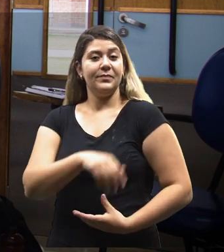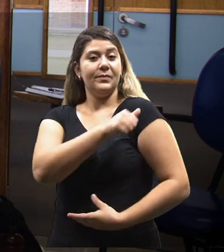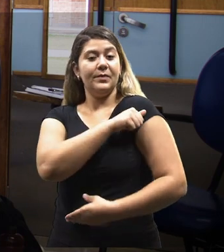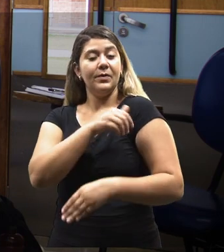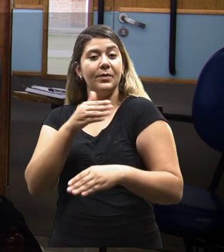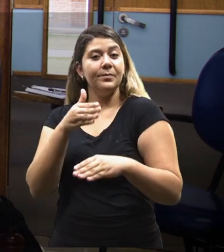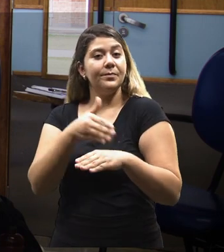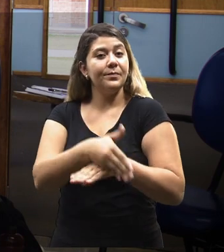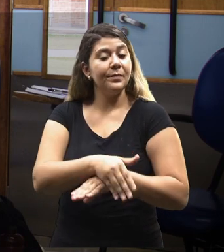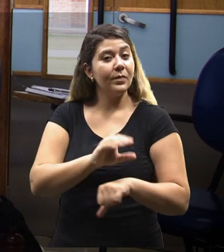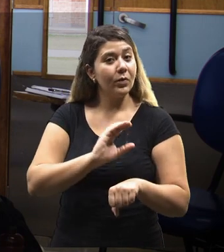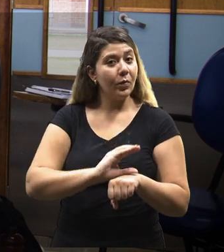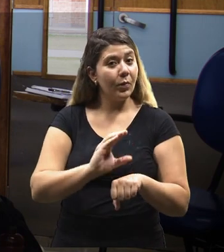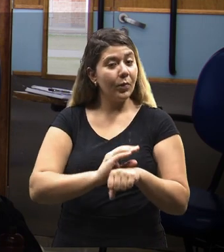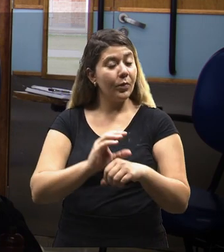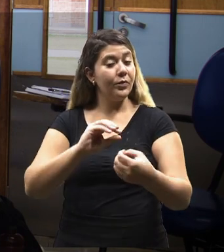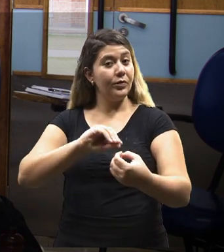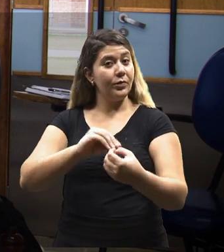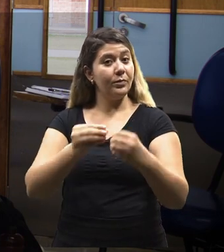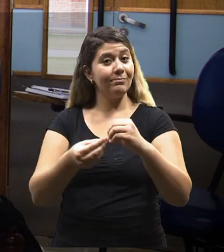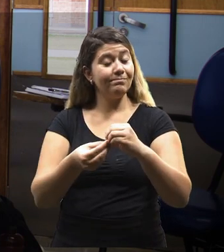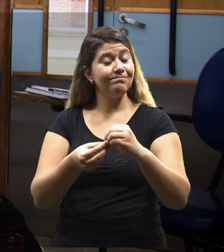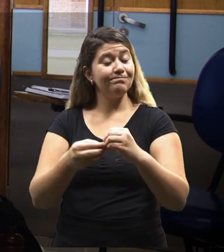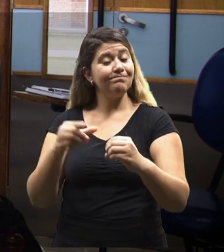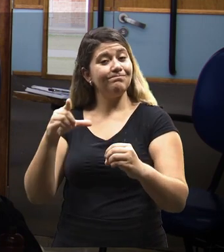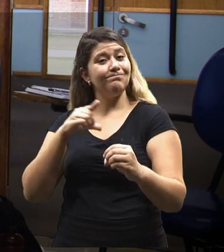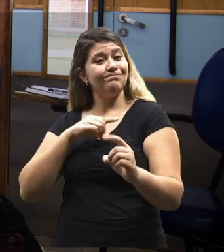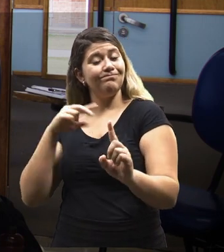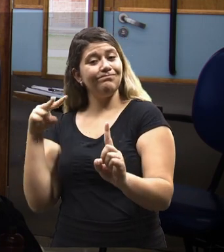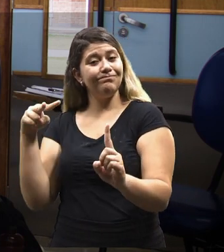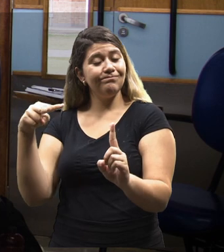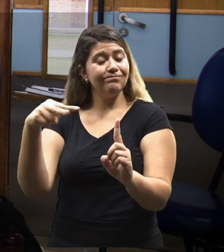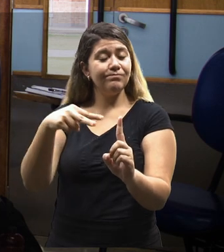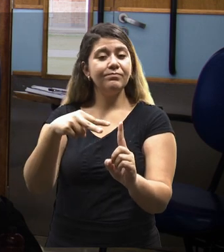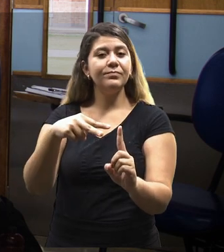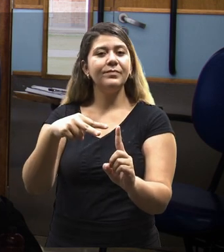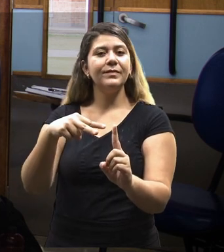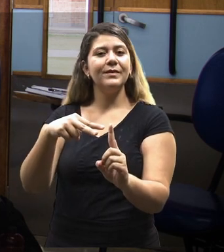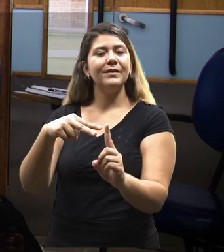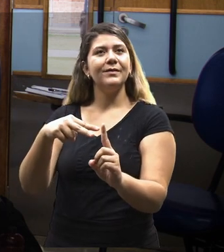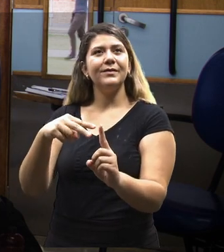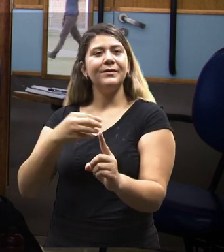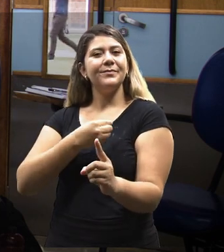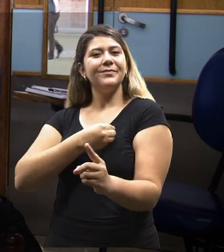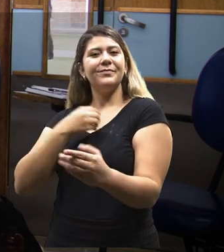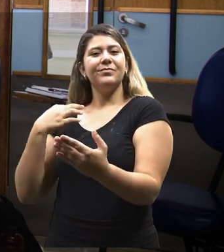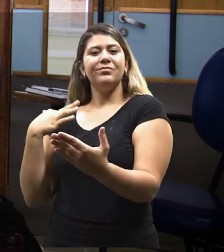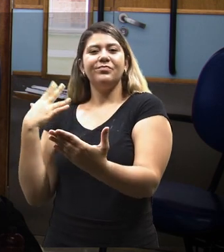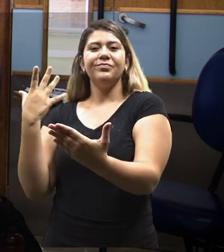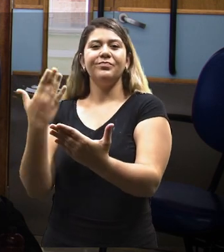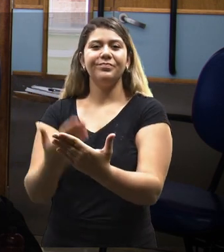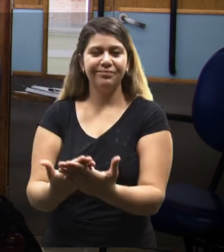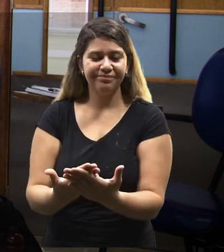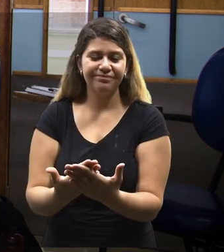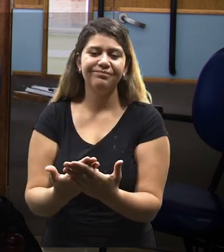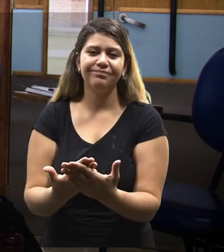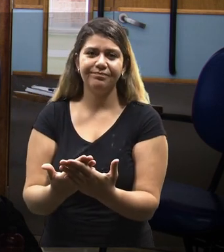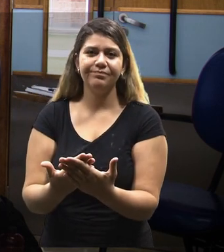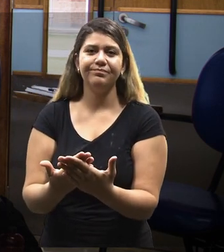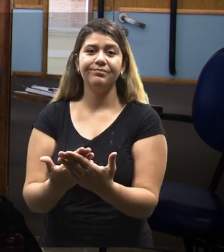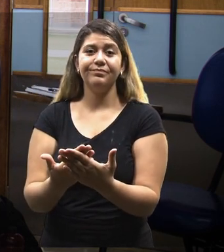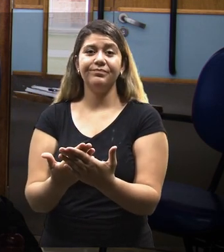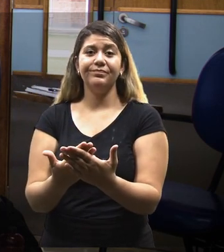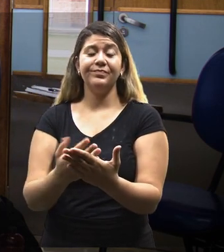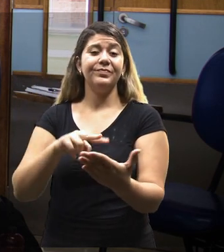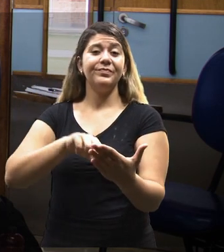aluno que entra no curso de biologia, ele ainda tem uma visão, vamos dizer, ainda muito pragmática e muito